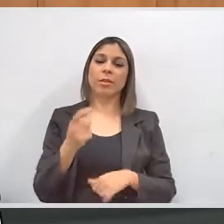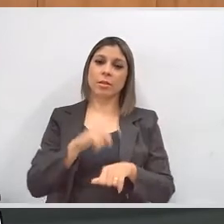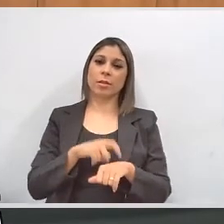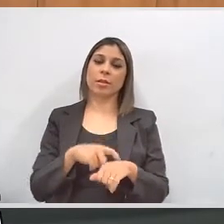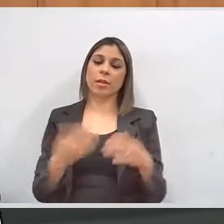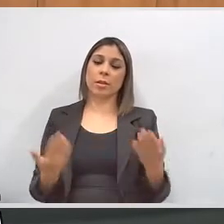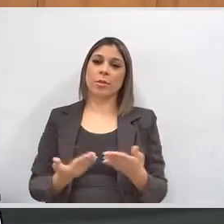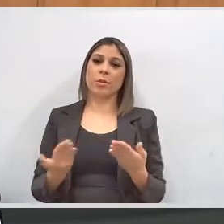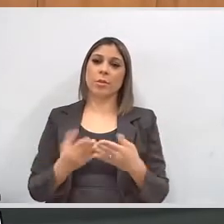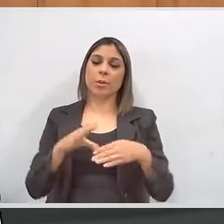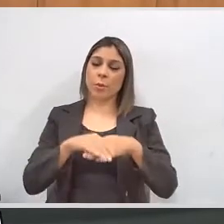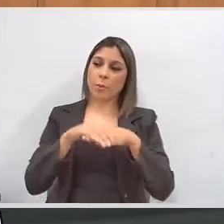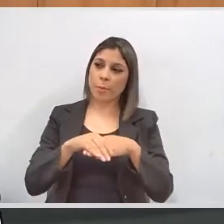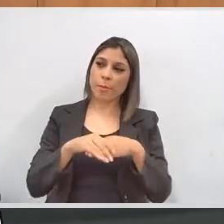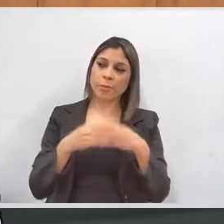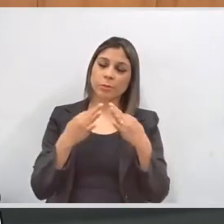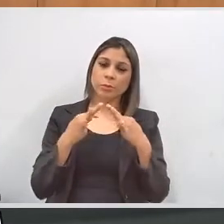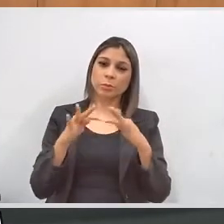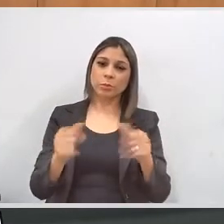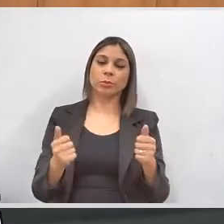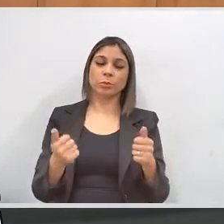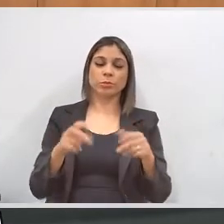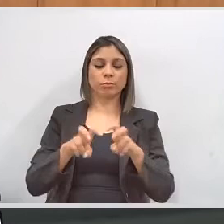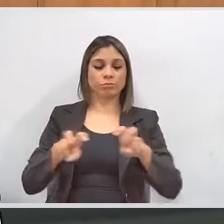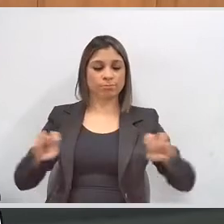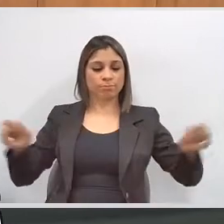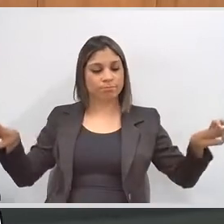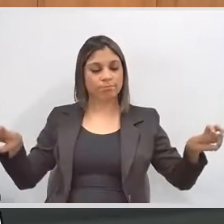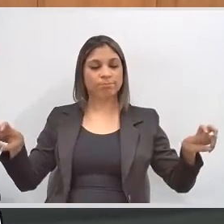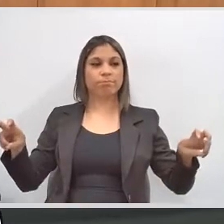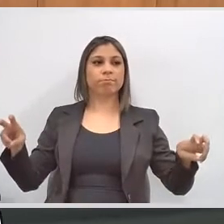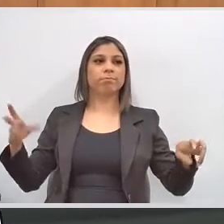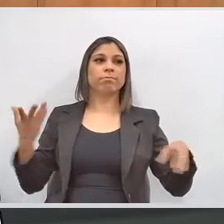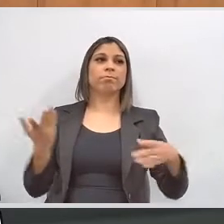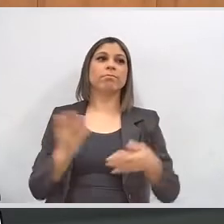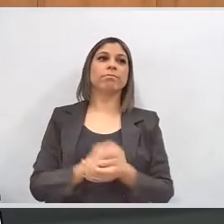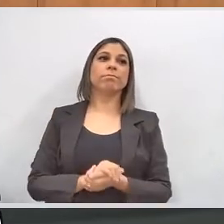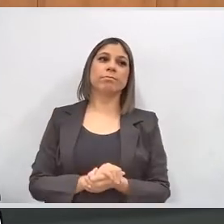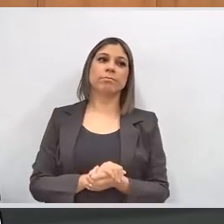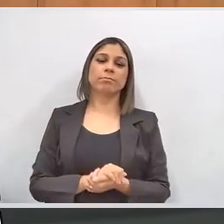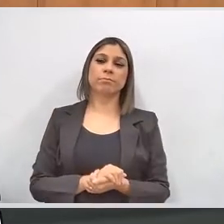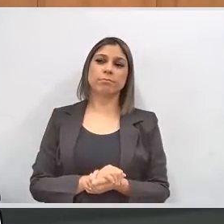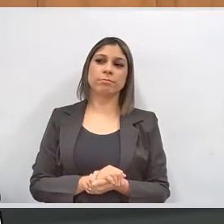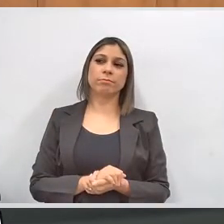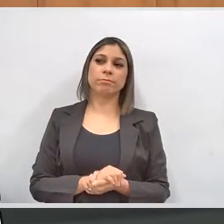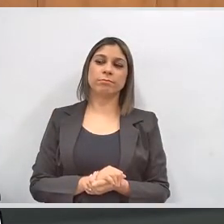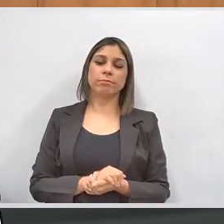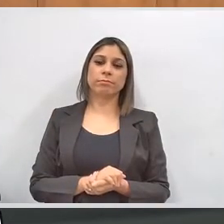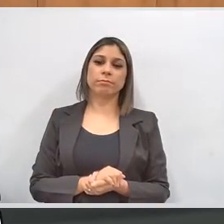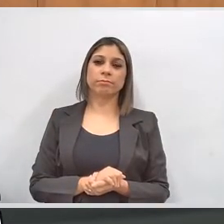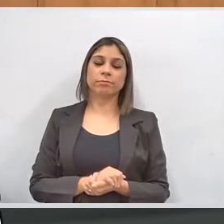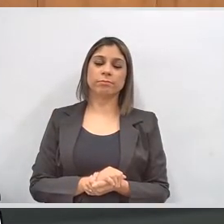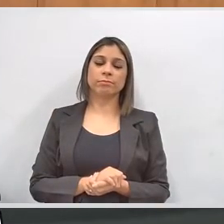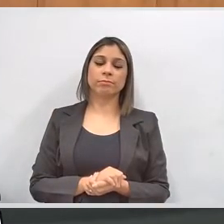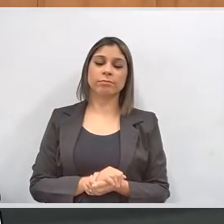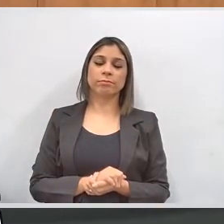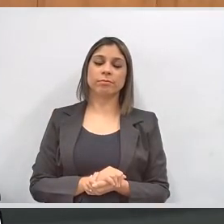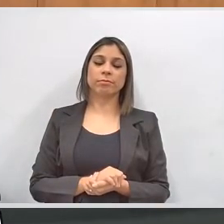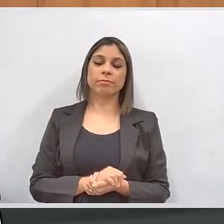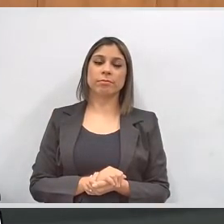oportunidade em que cumprimento os demais integrantes da mesa em nome de sua pessoa. E,